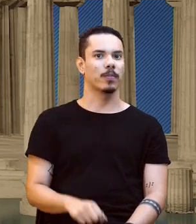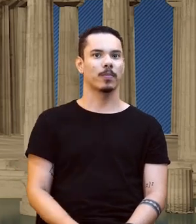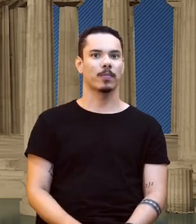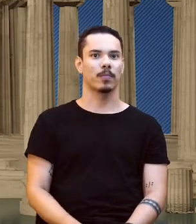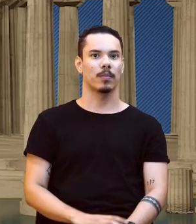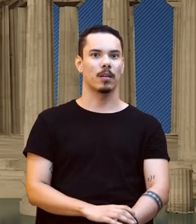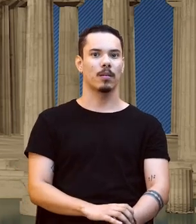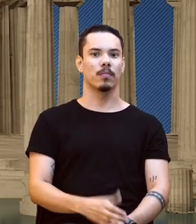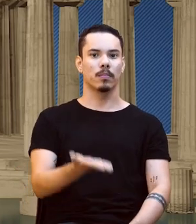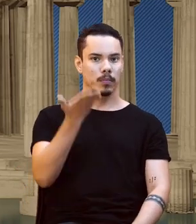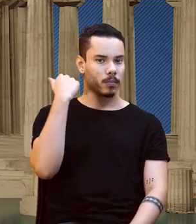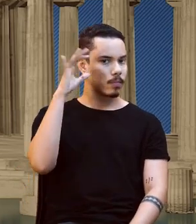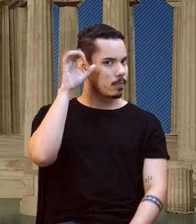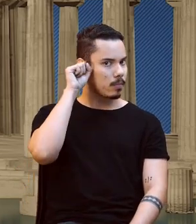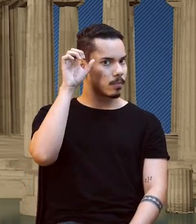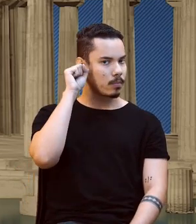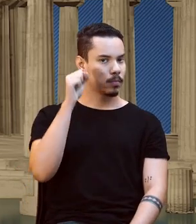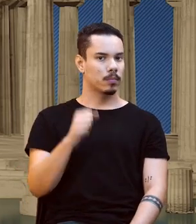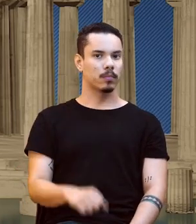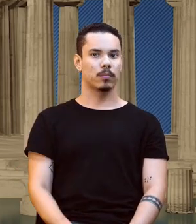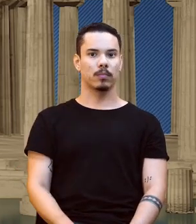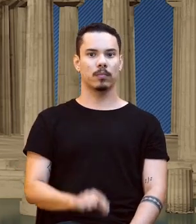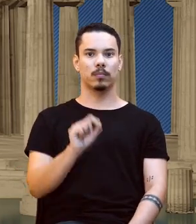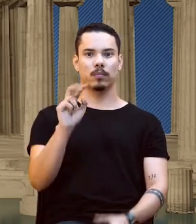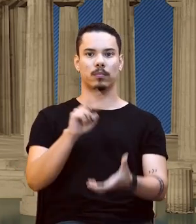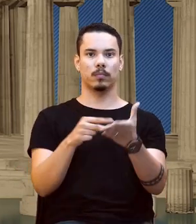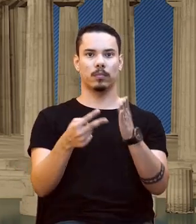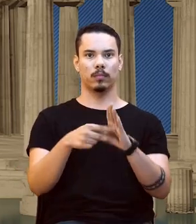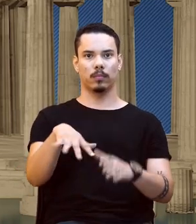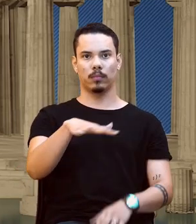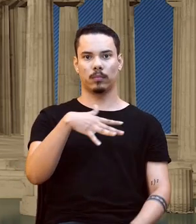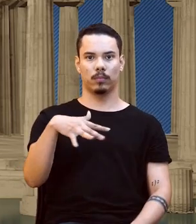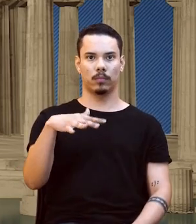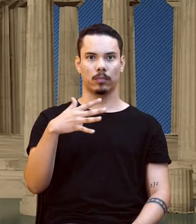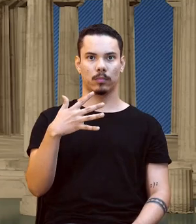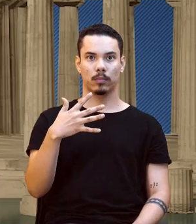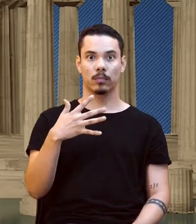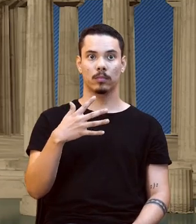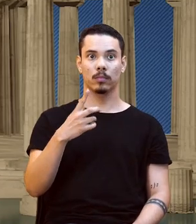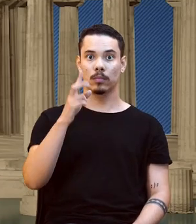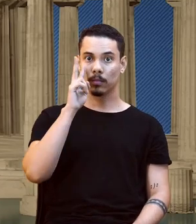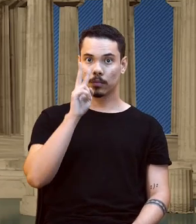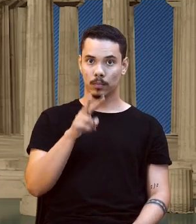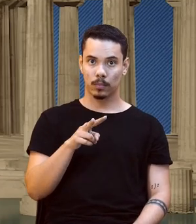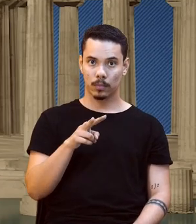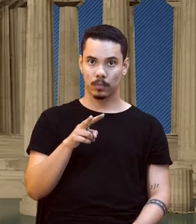Manda aí. O que são os corredores ecológicos? E eu vou além, olha aqui, ó.